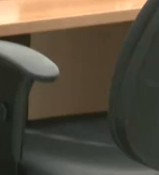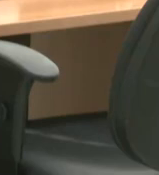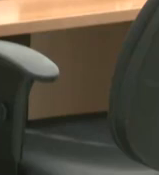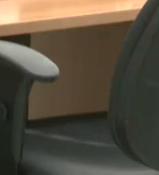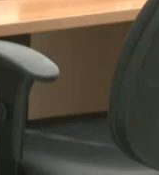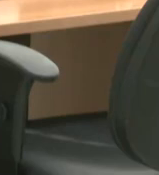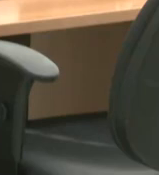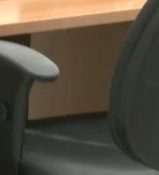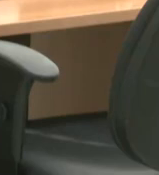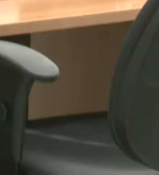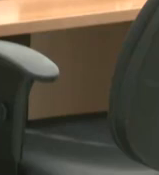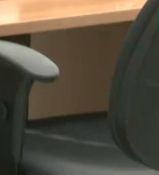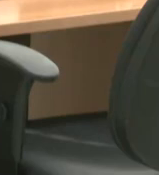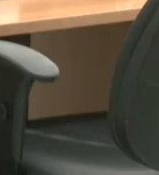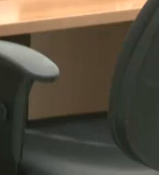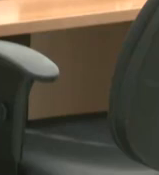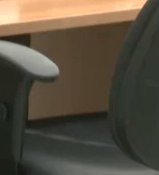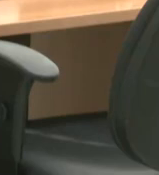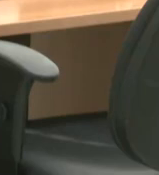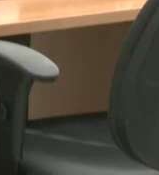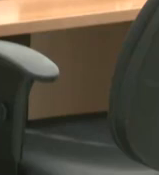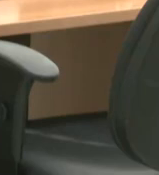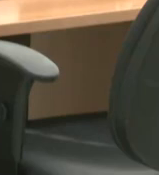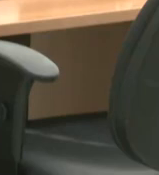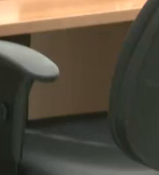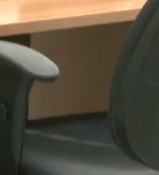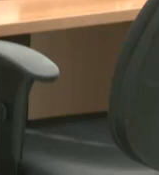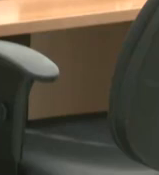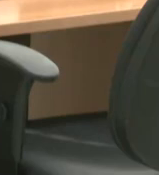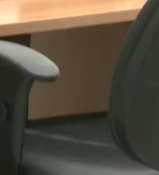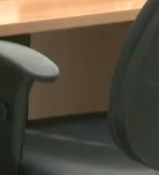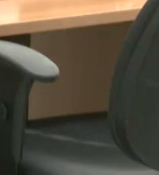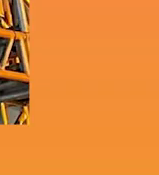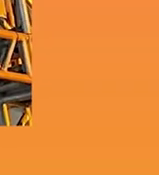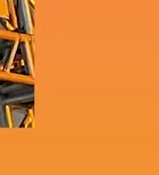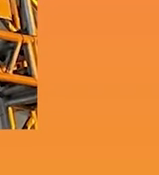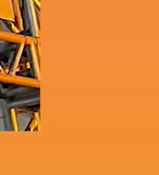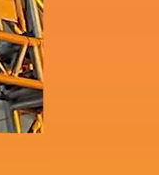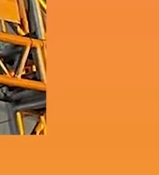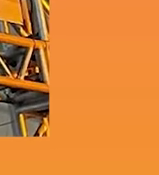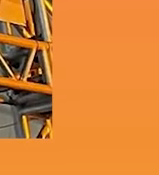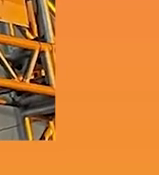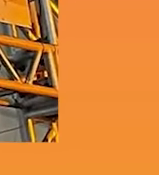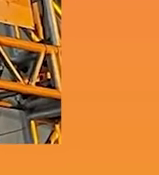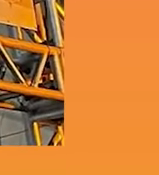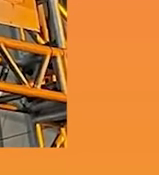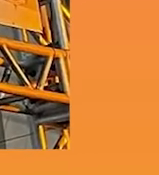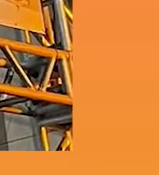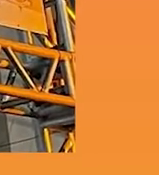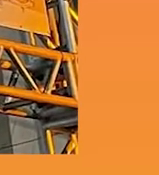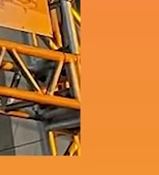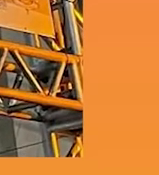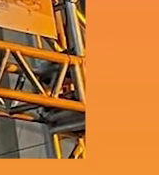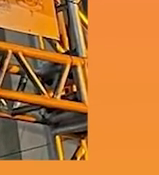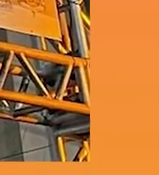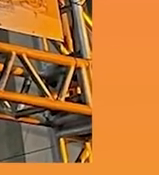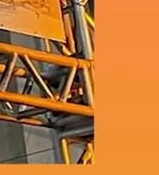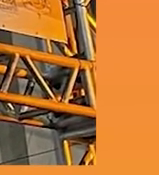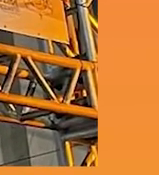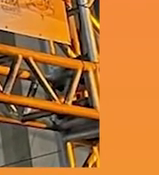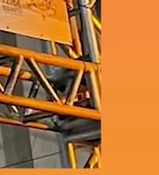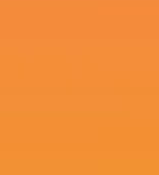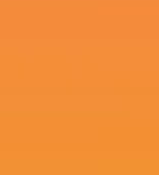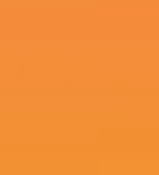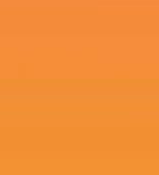O Bom Dia Alerj traz os seguintes destaques nesta quinta-feira, 13 de junho. Hoje é dia de Santo Antônio e tem